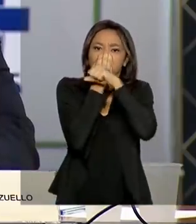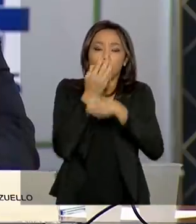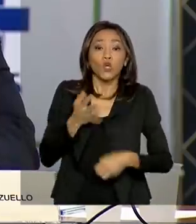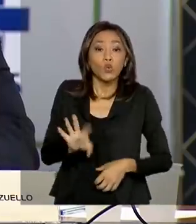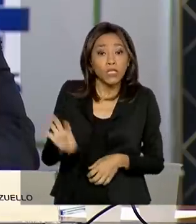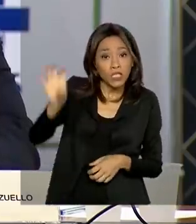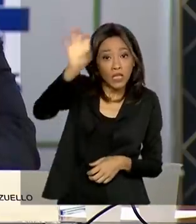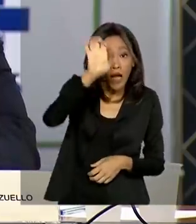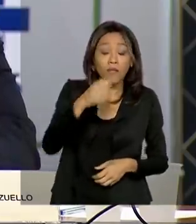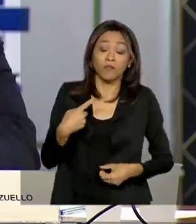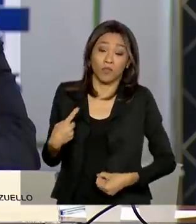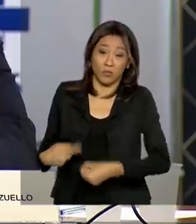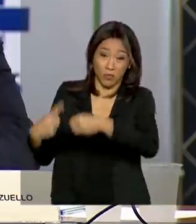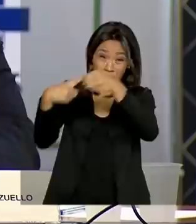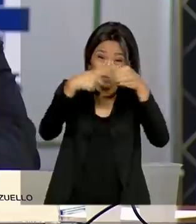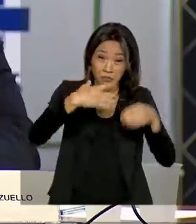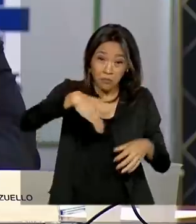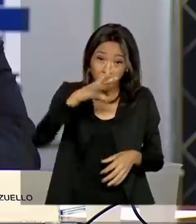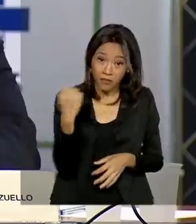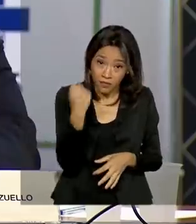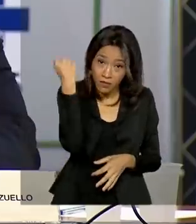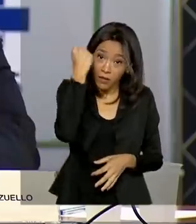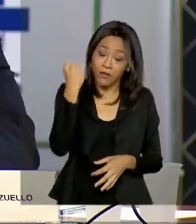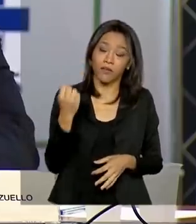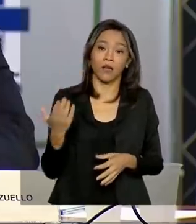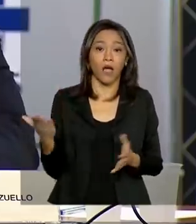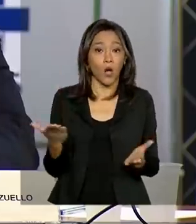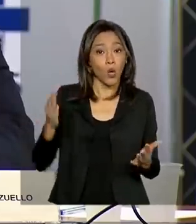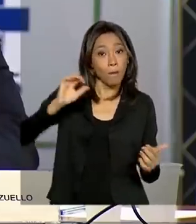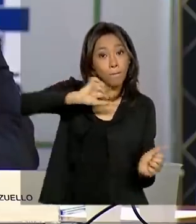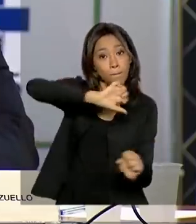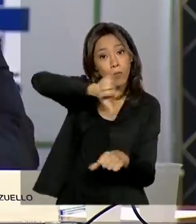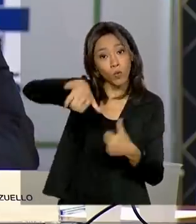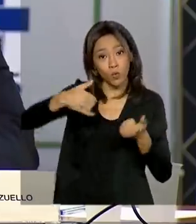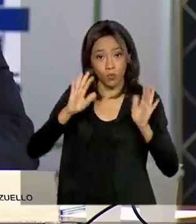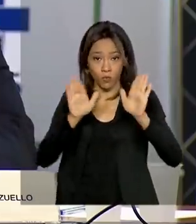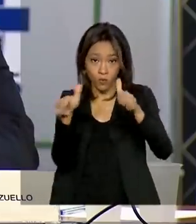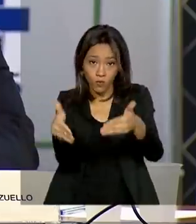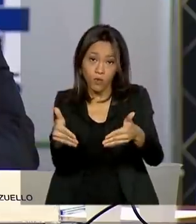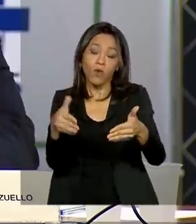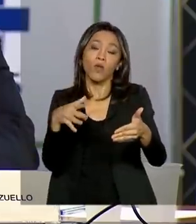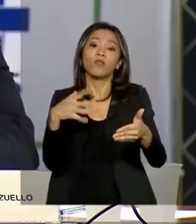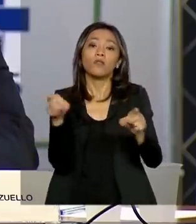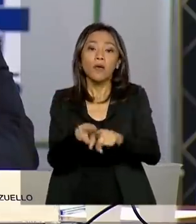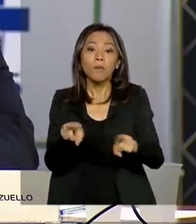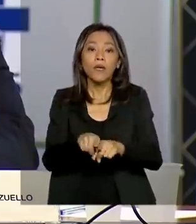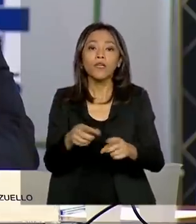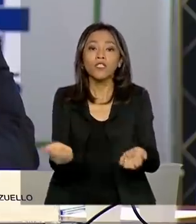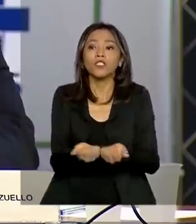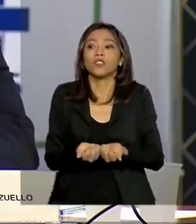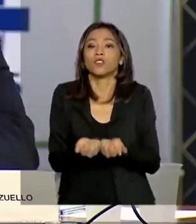Agora a prioridade mudou. Estamos distribuindo também novos kits